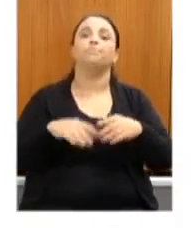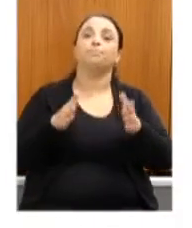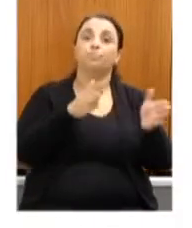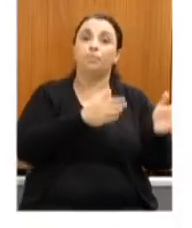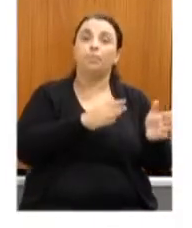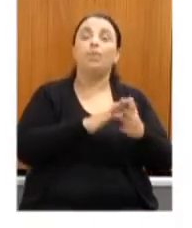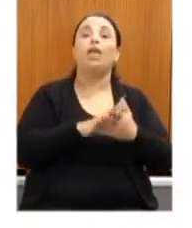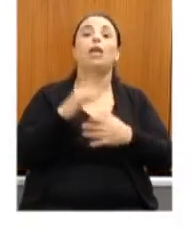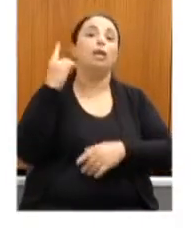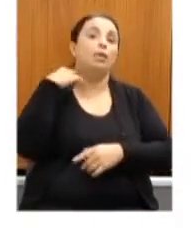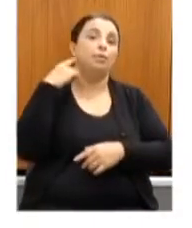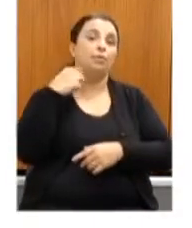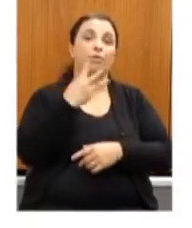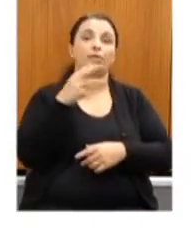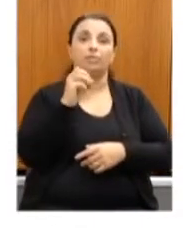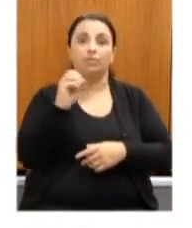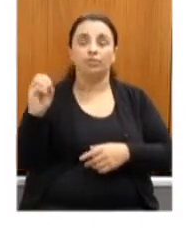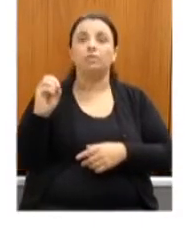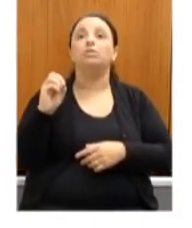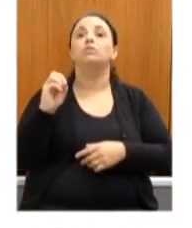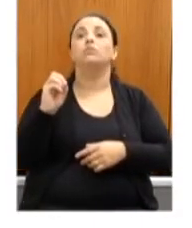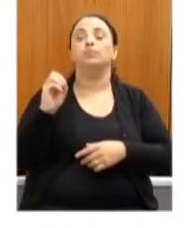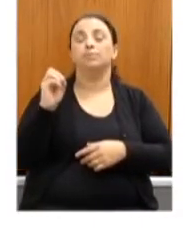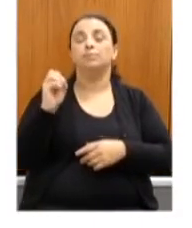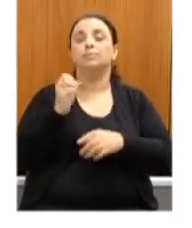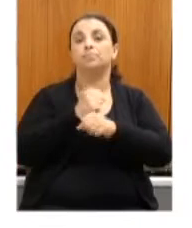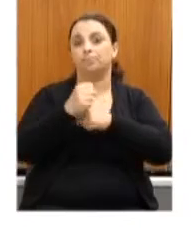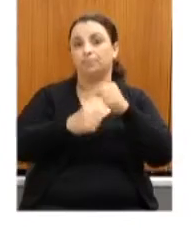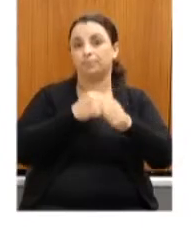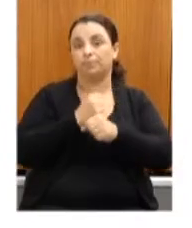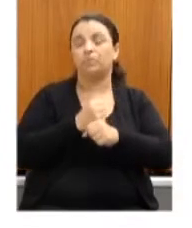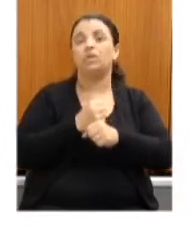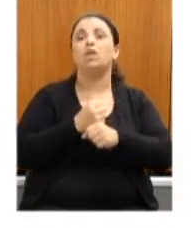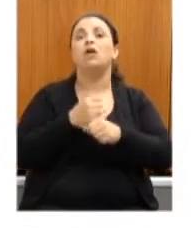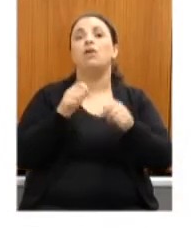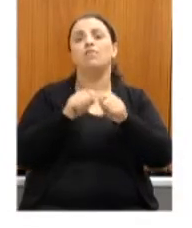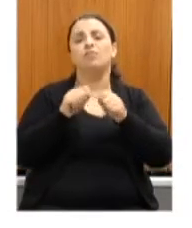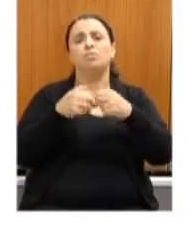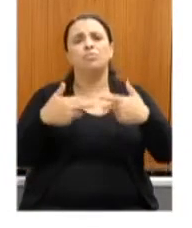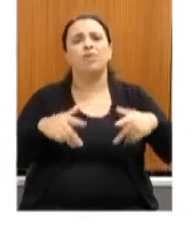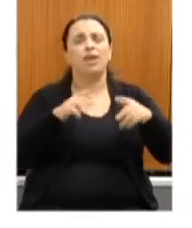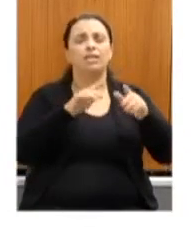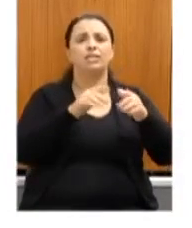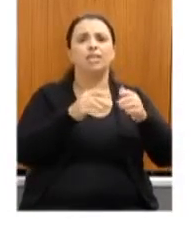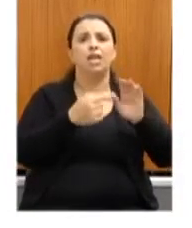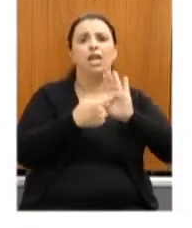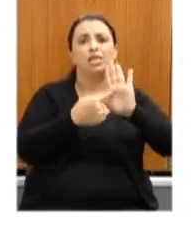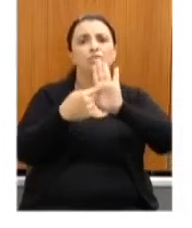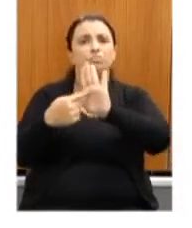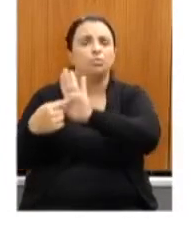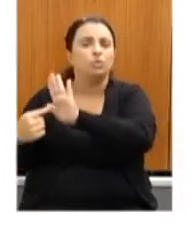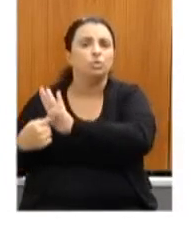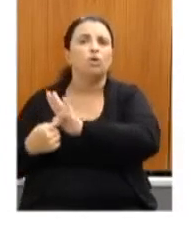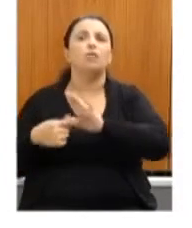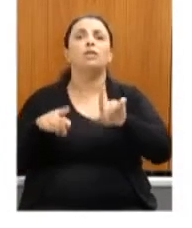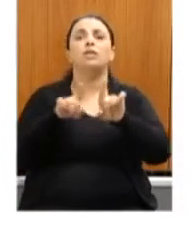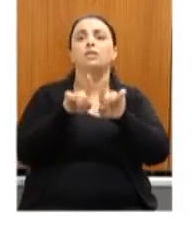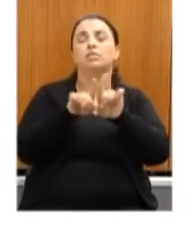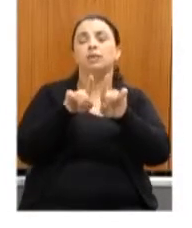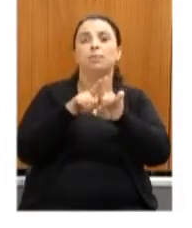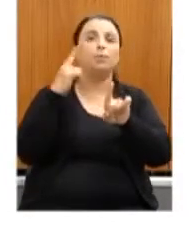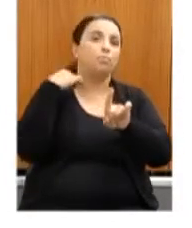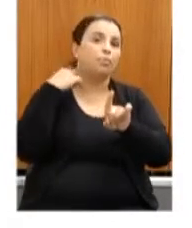uma exposição virtual Várias Minas, lançamos o site Minas 300 Anos, também o novo